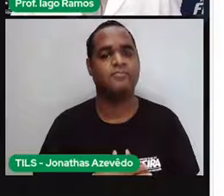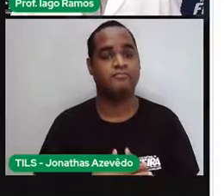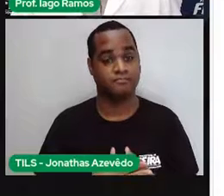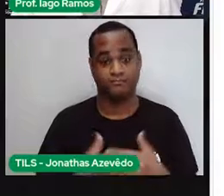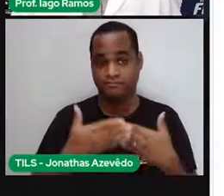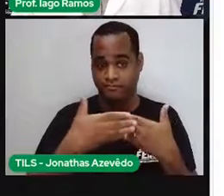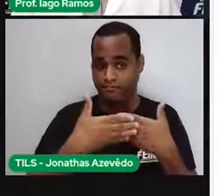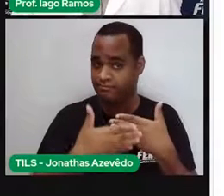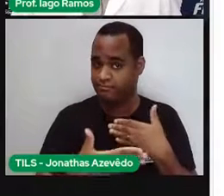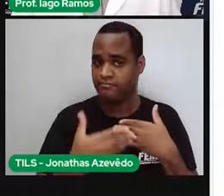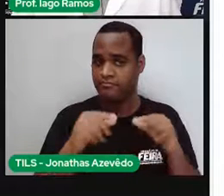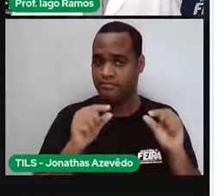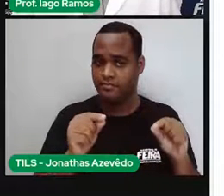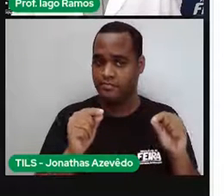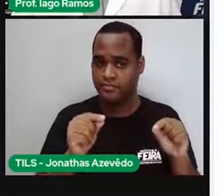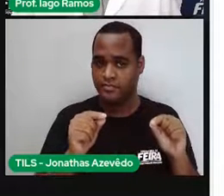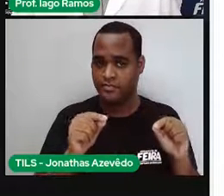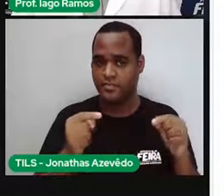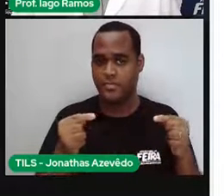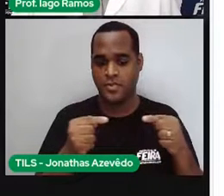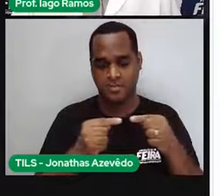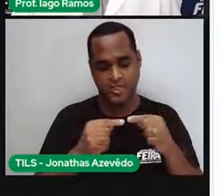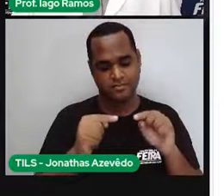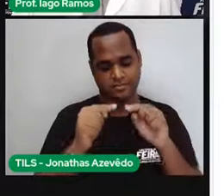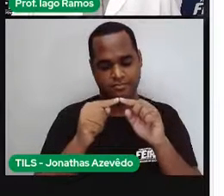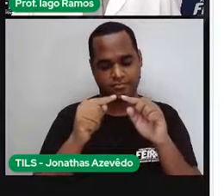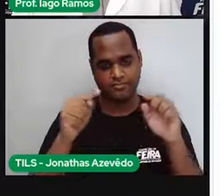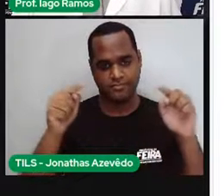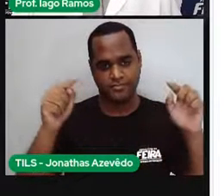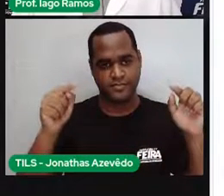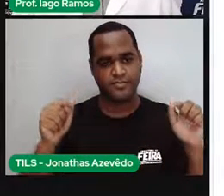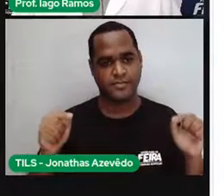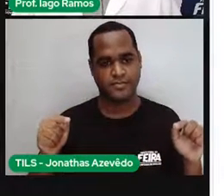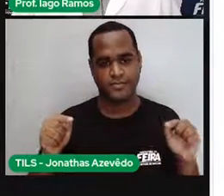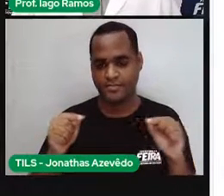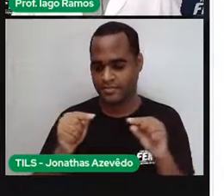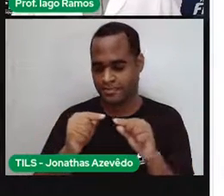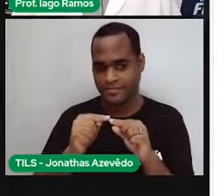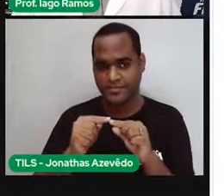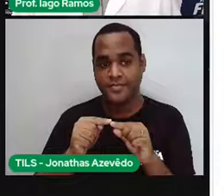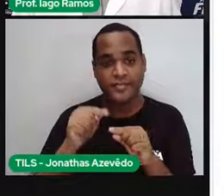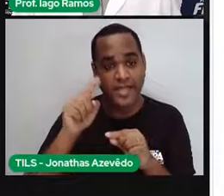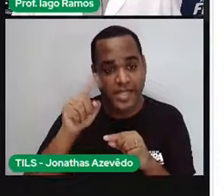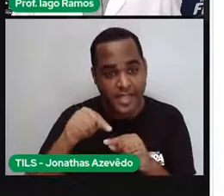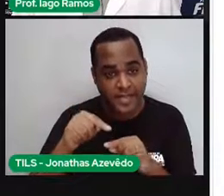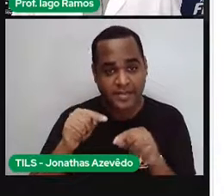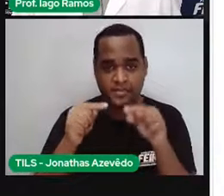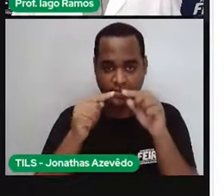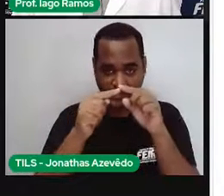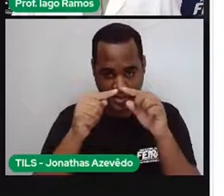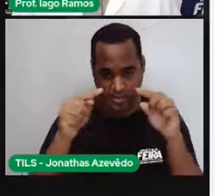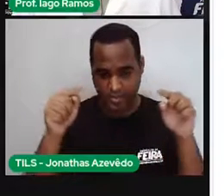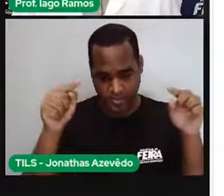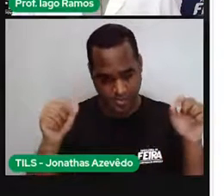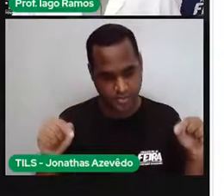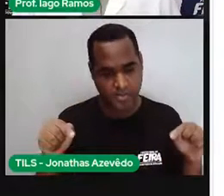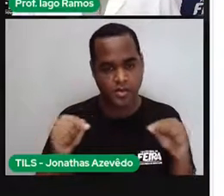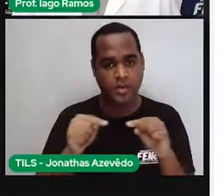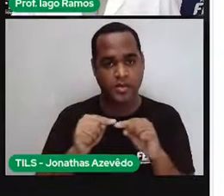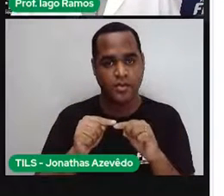em um formato retangular. Formato retangular.